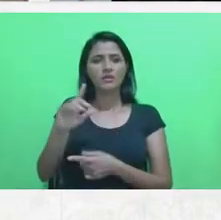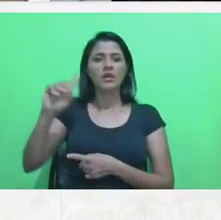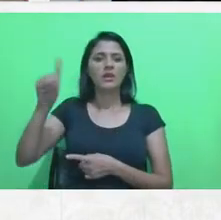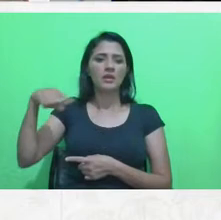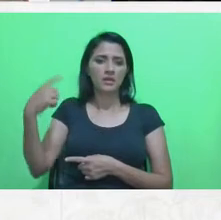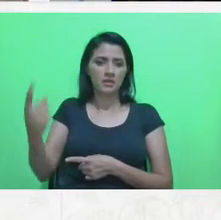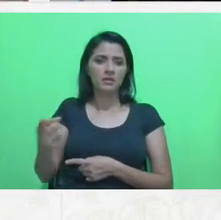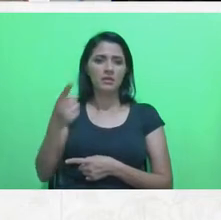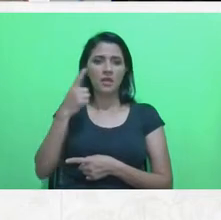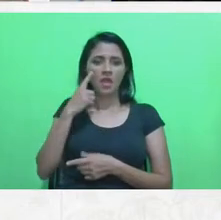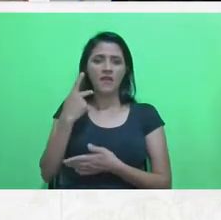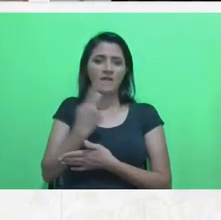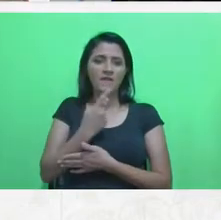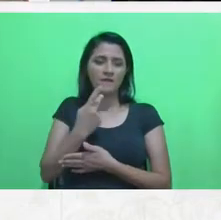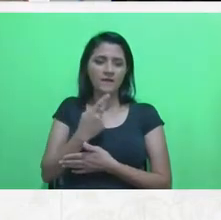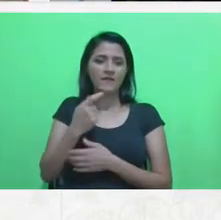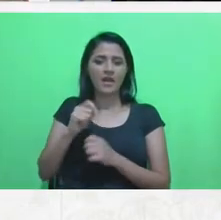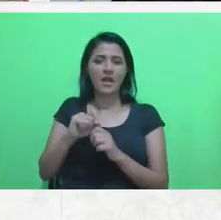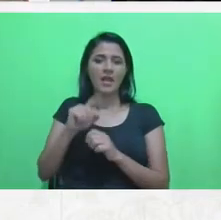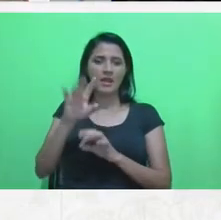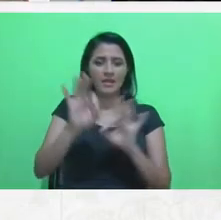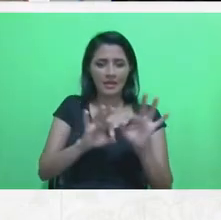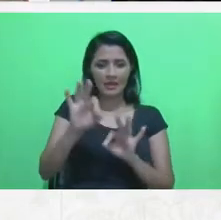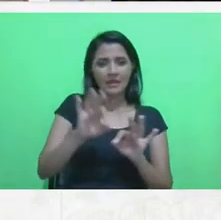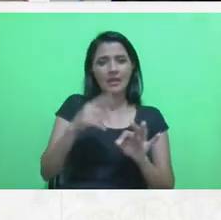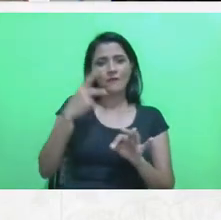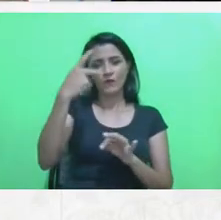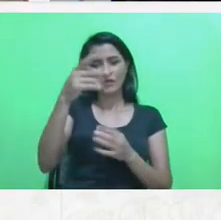horríveis. Sheila, a palavra é toda sua.